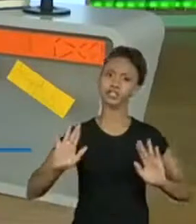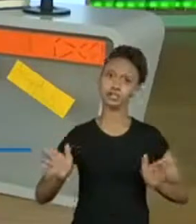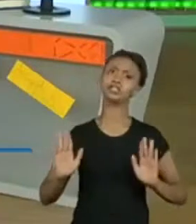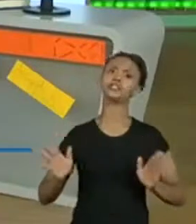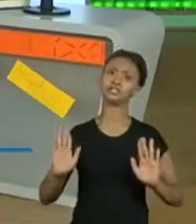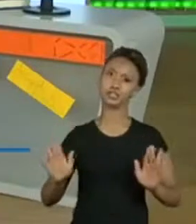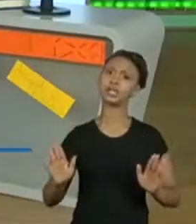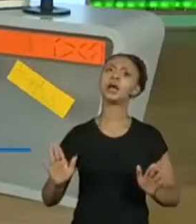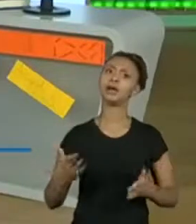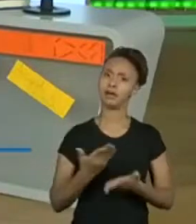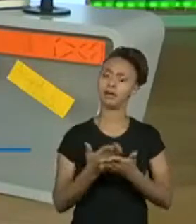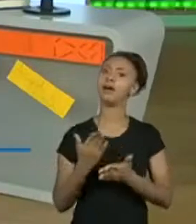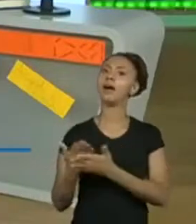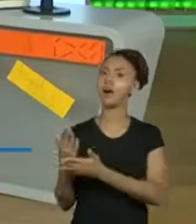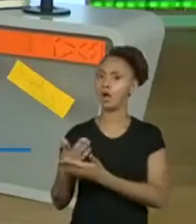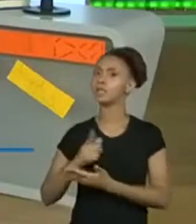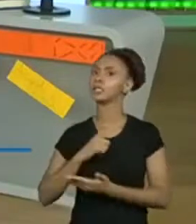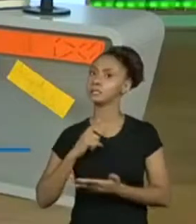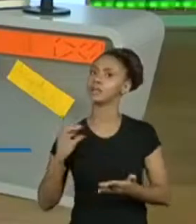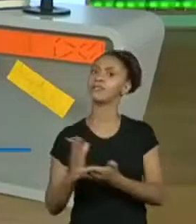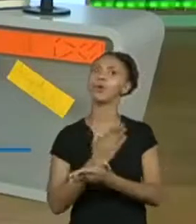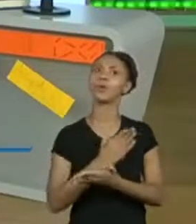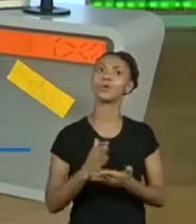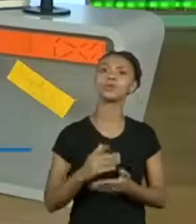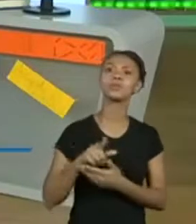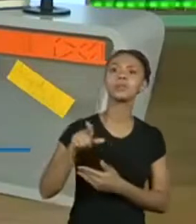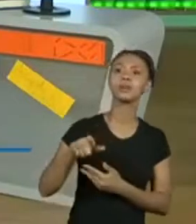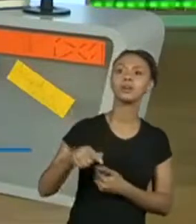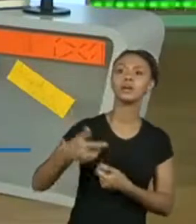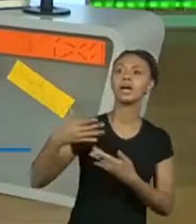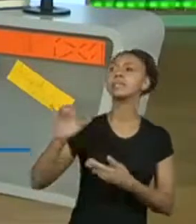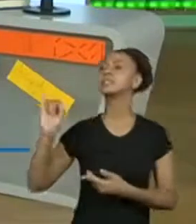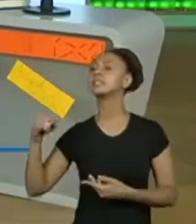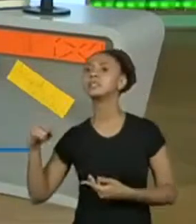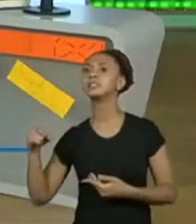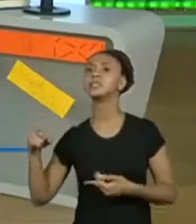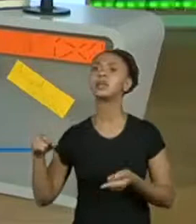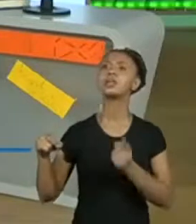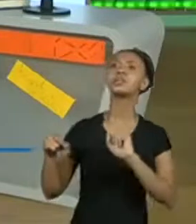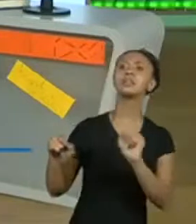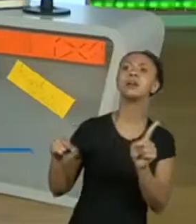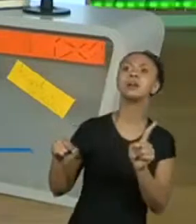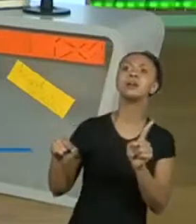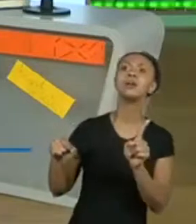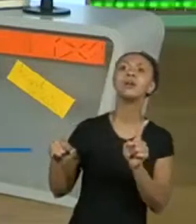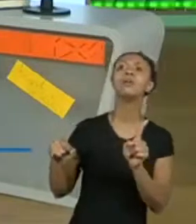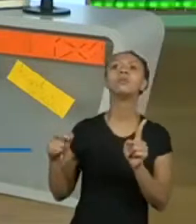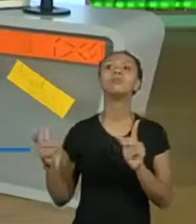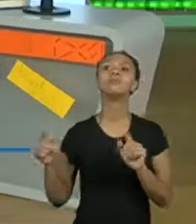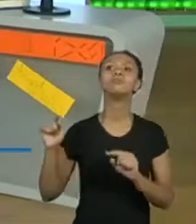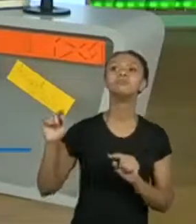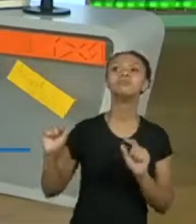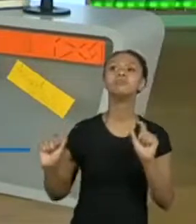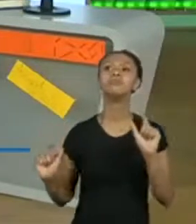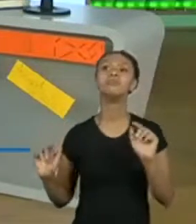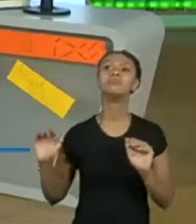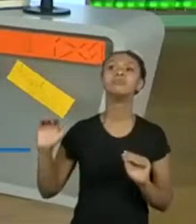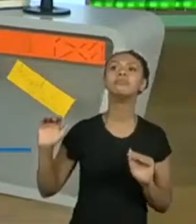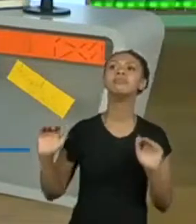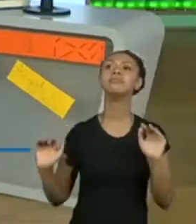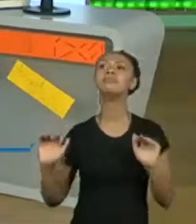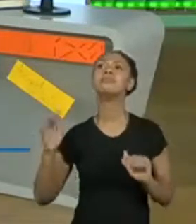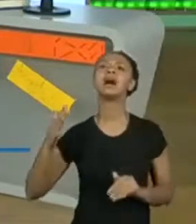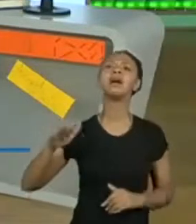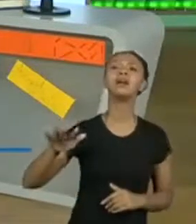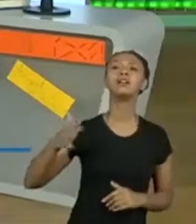algumas aulas a respeito. Deixa eu ver. A turma está dividida já. Tem gente que sim, tem gente que não. Então, o pessoal, mais ou